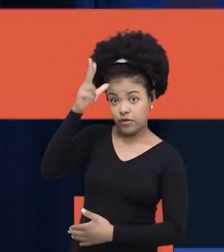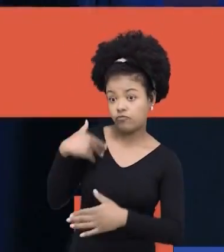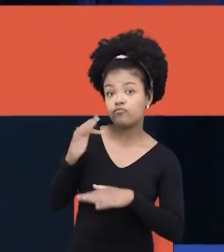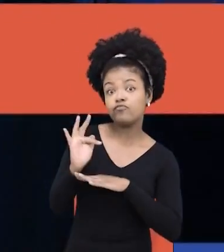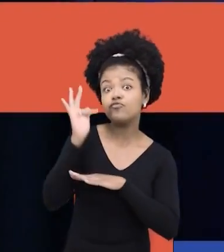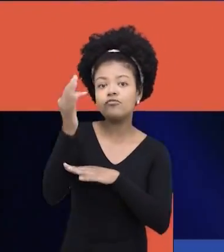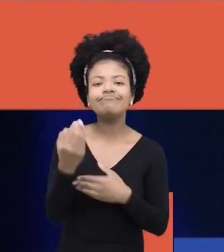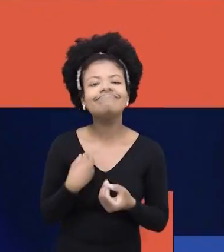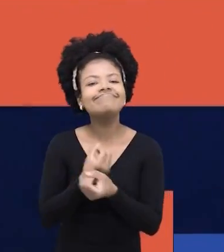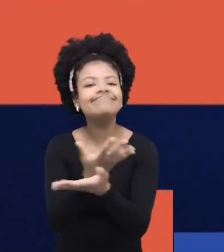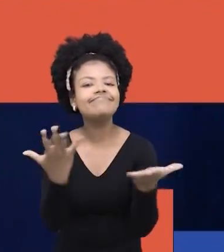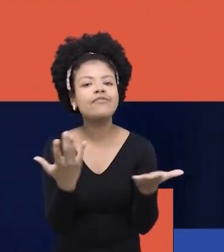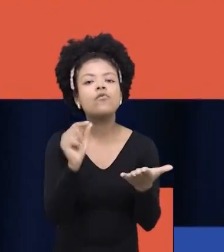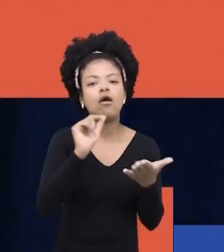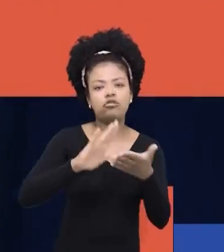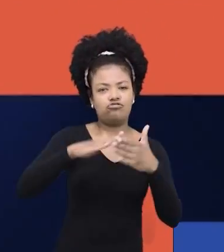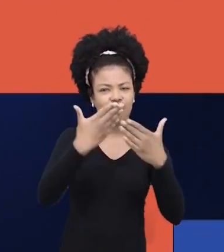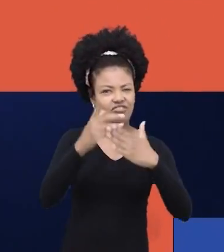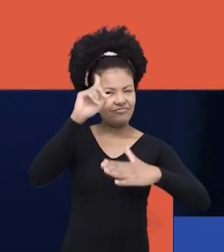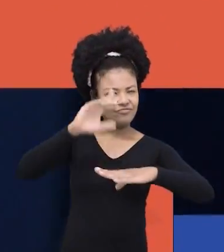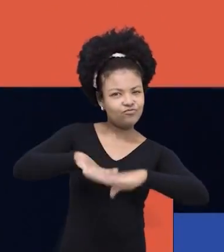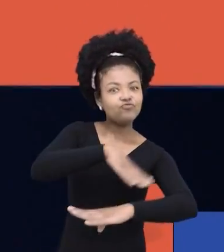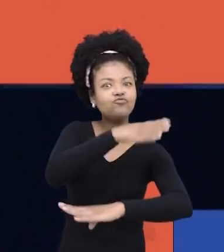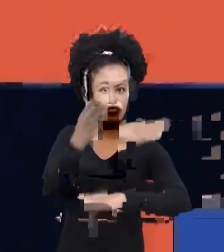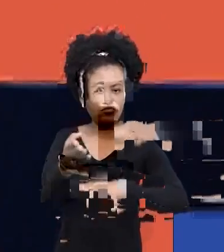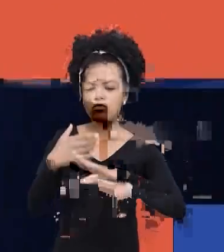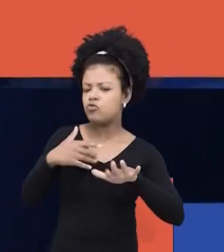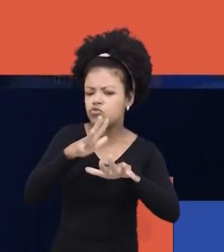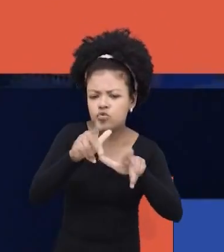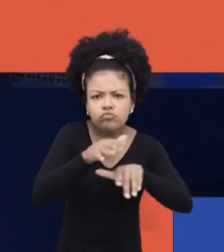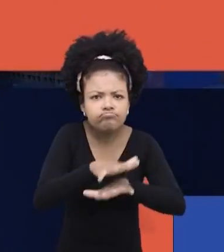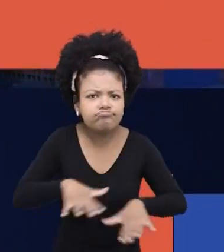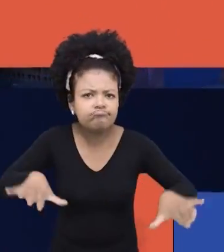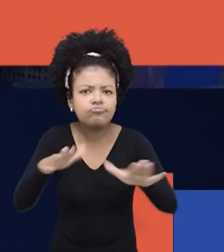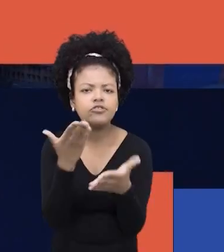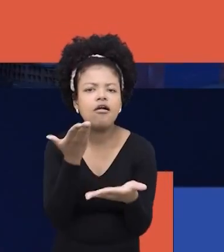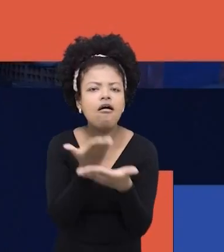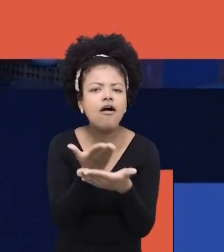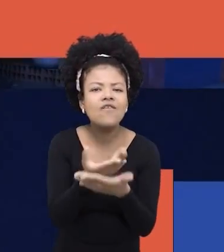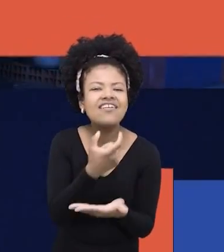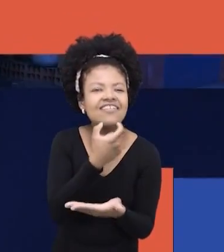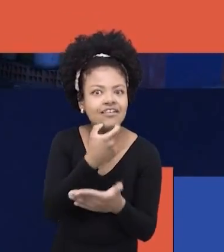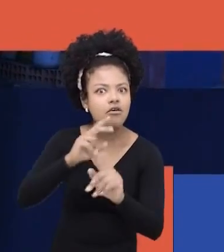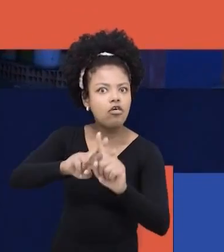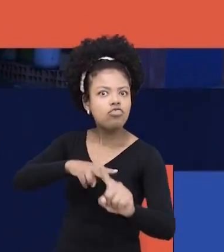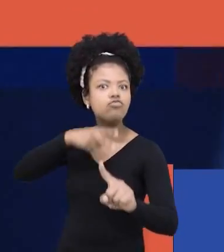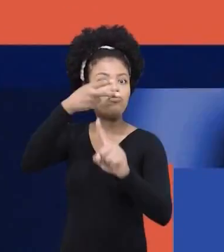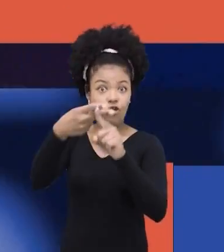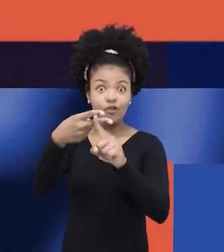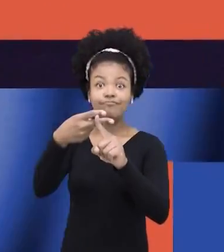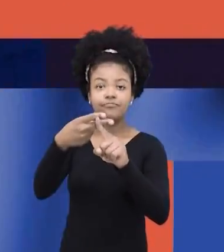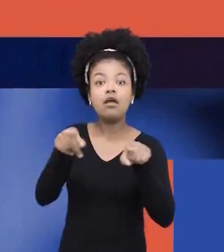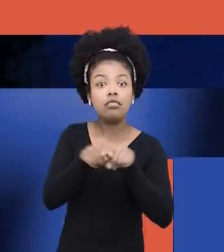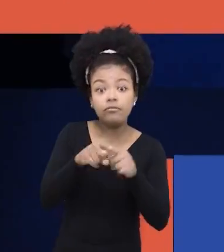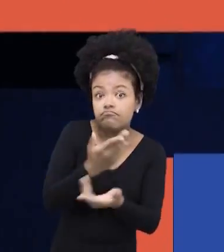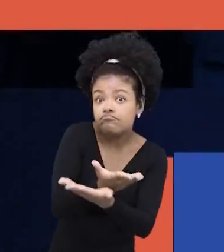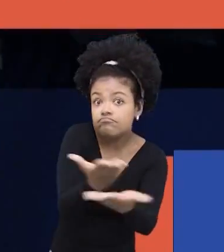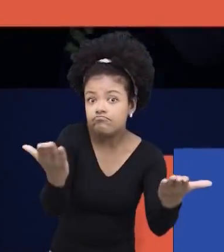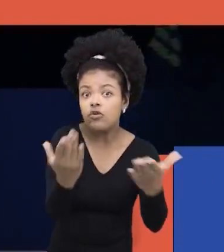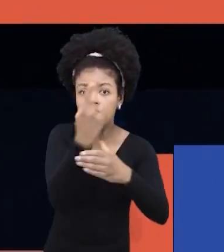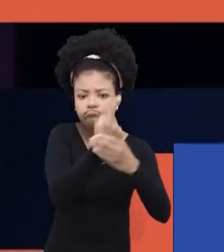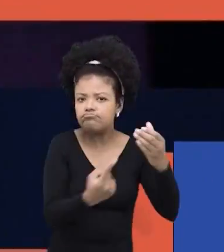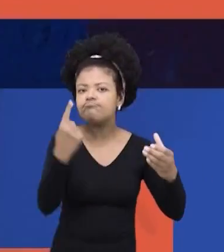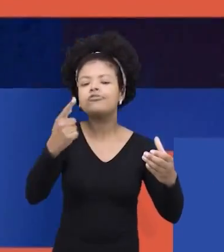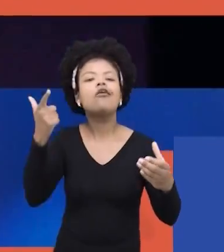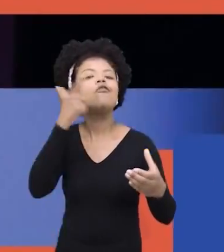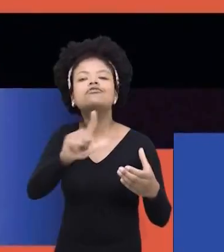eu vou levar ensino integral pra todas as escolas municipais. Dobrar a carga horária de inglês. E garantir que pelo menos um aluno por